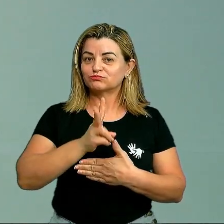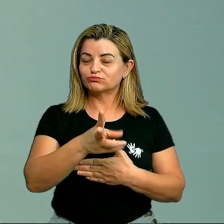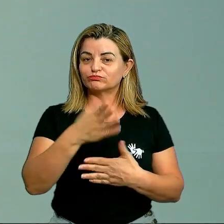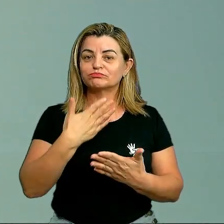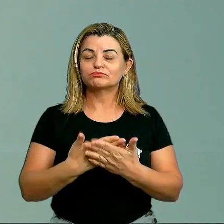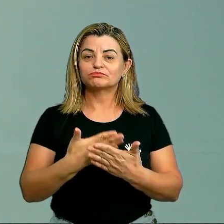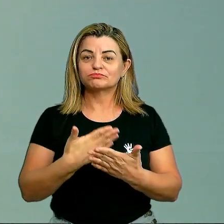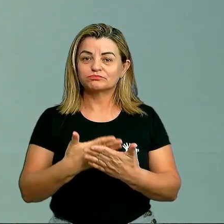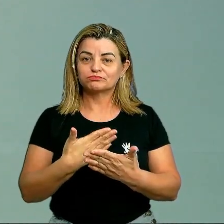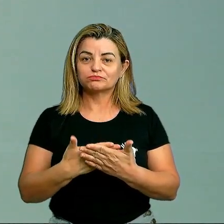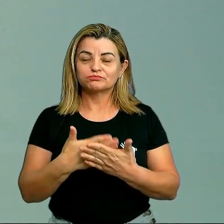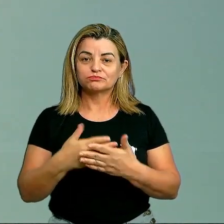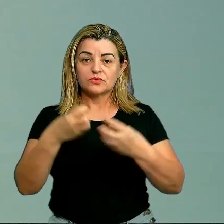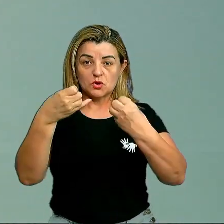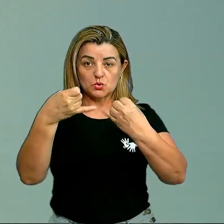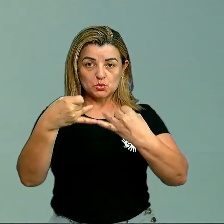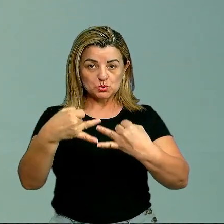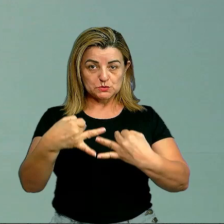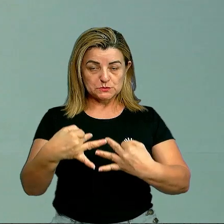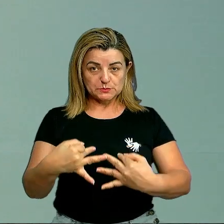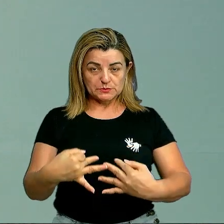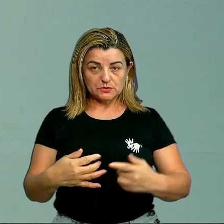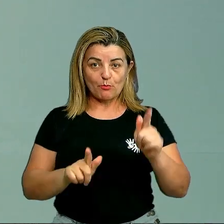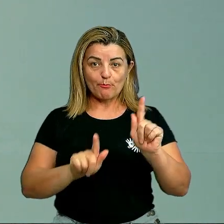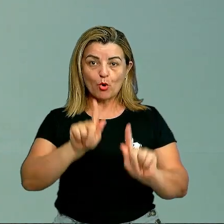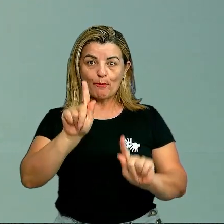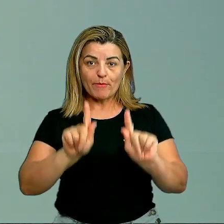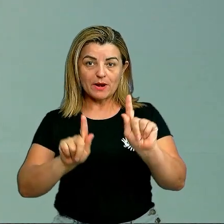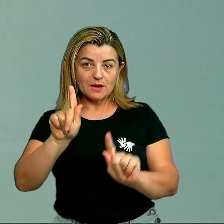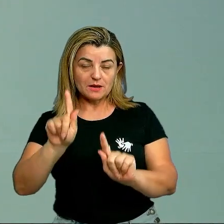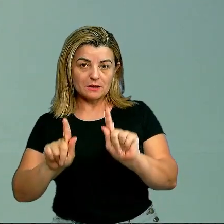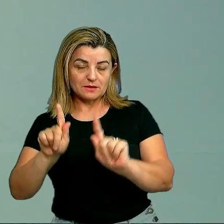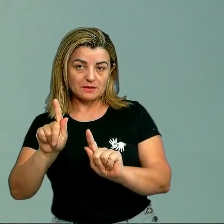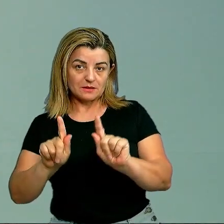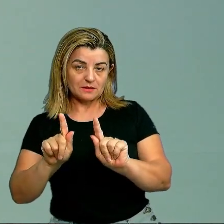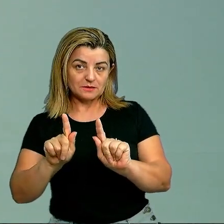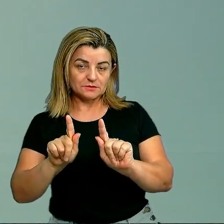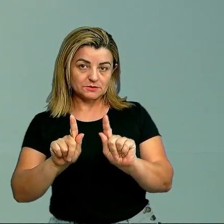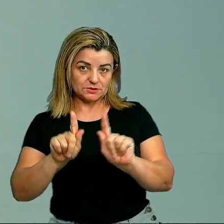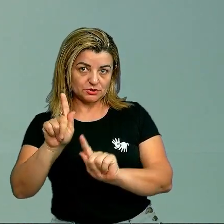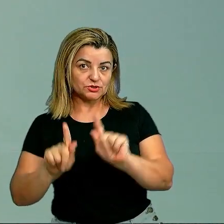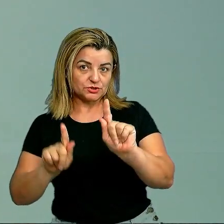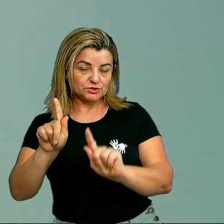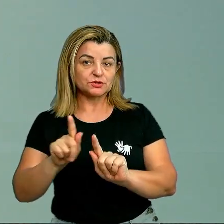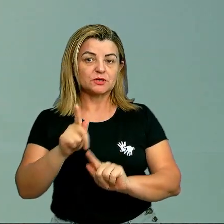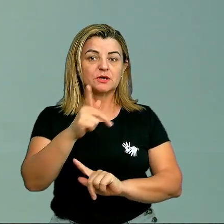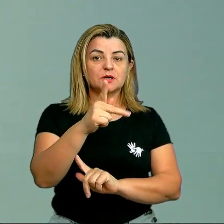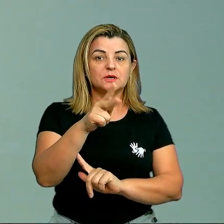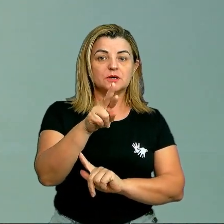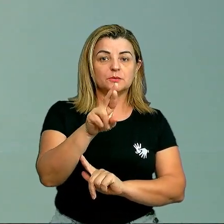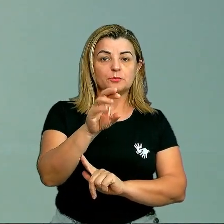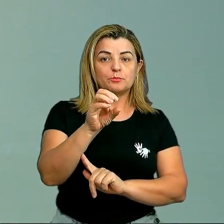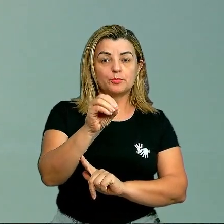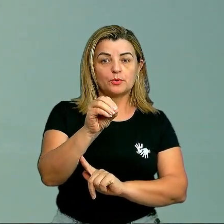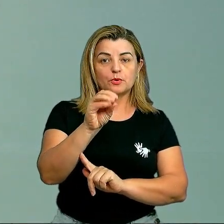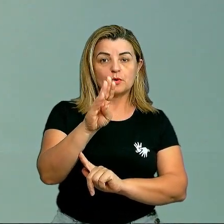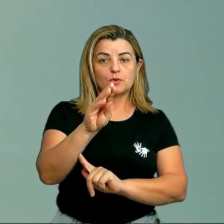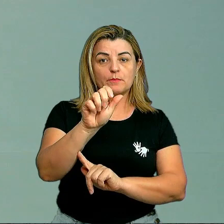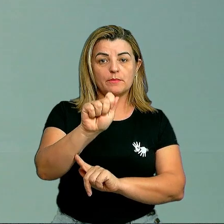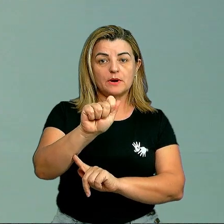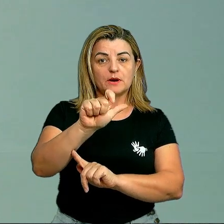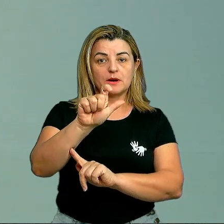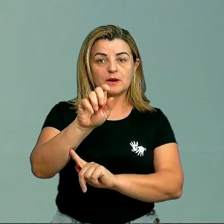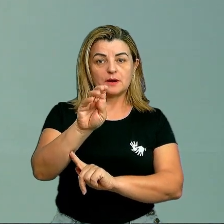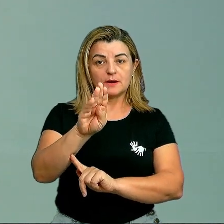falando de probabilidade e estatística. Olha só, a gente esteve no primeiro momento, a gente falou das